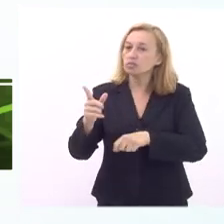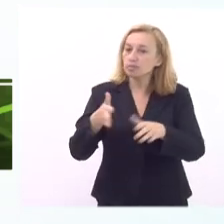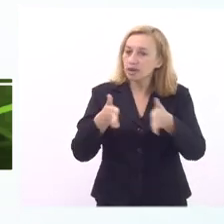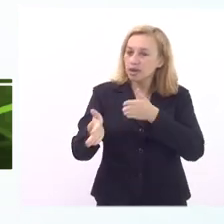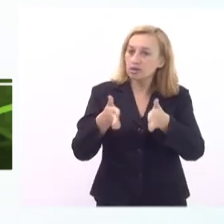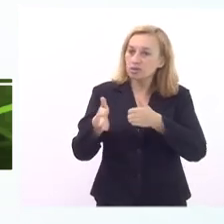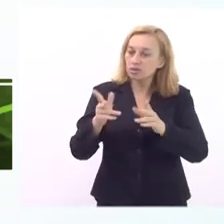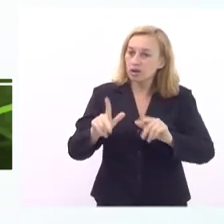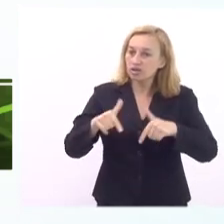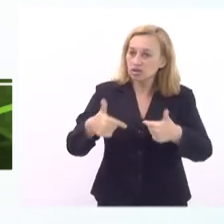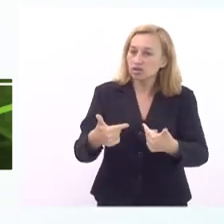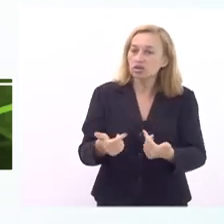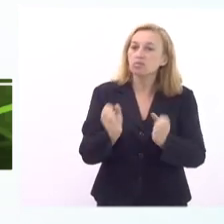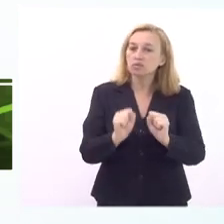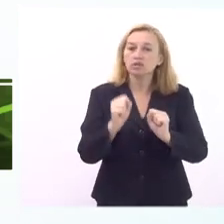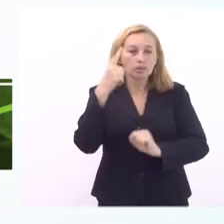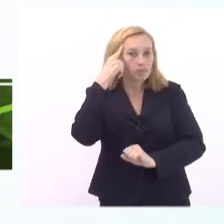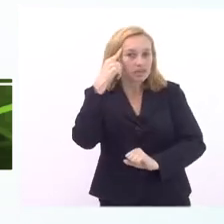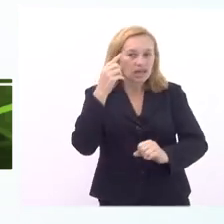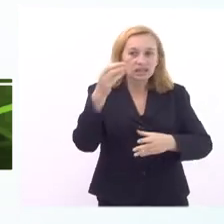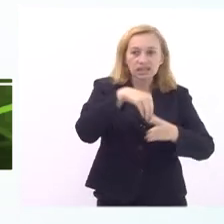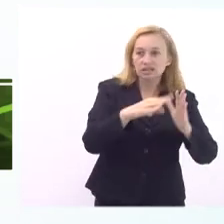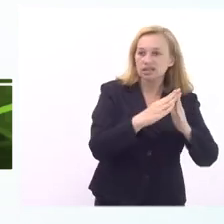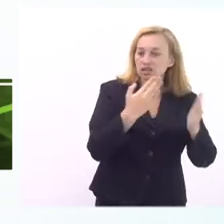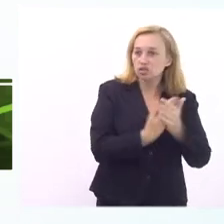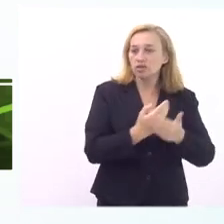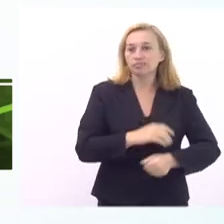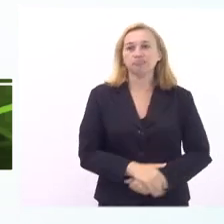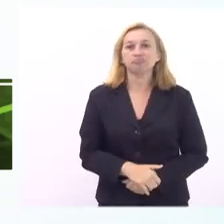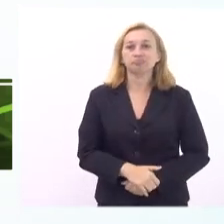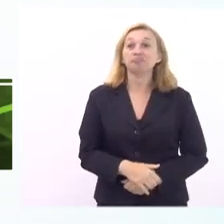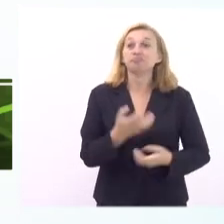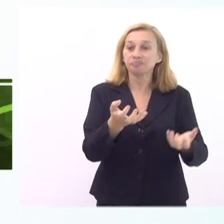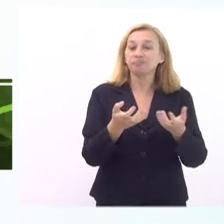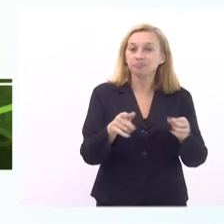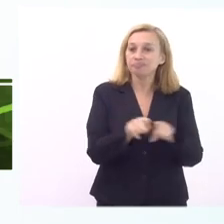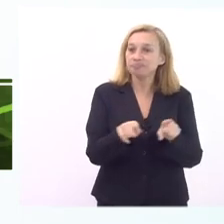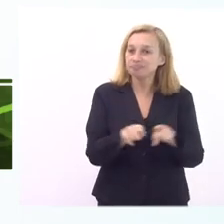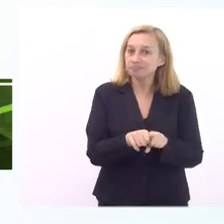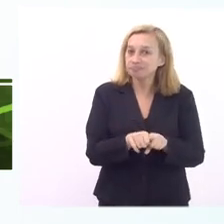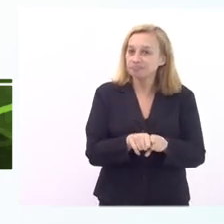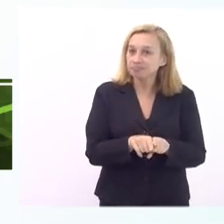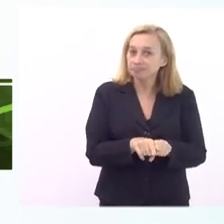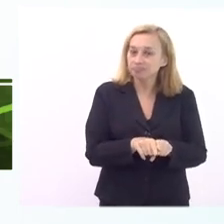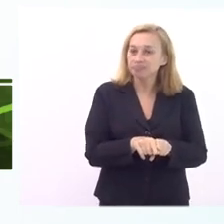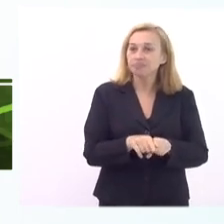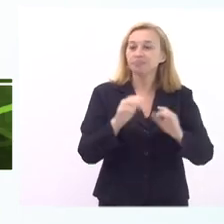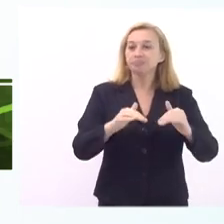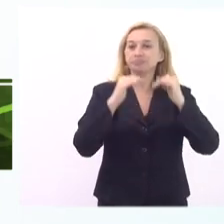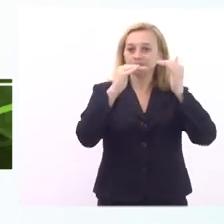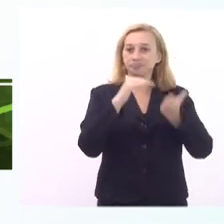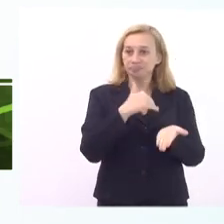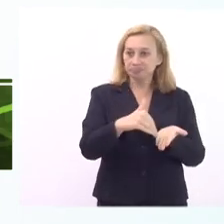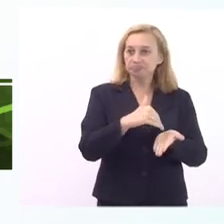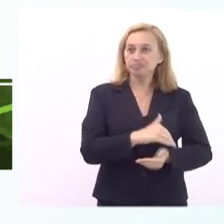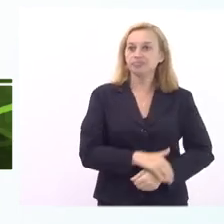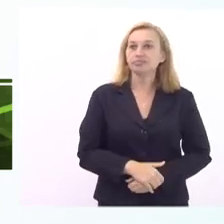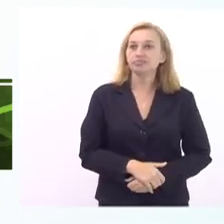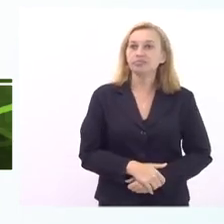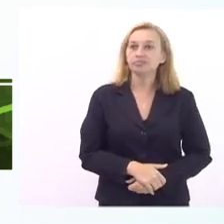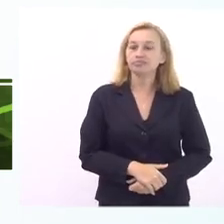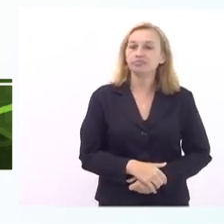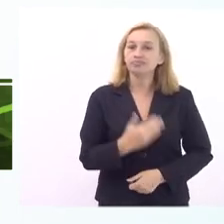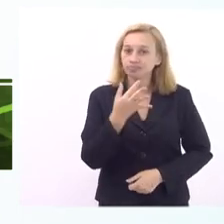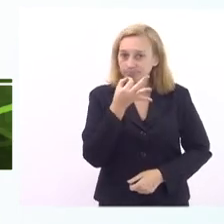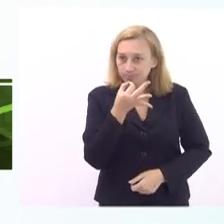e que acho que a gente podia pensar nas escolas e quero também subsecretário fazer